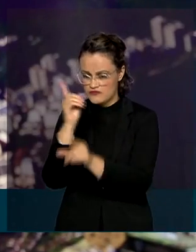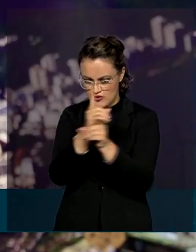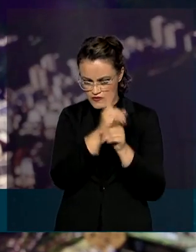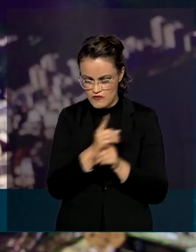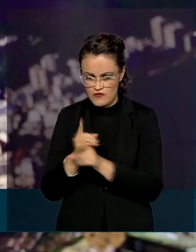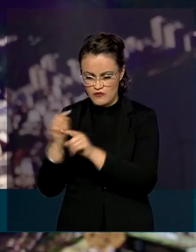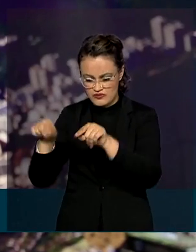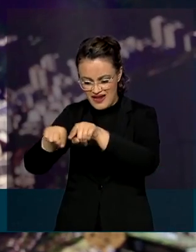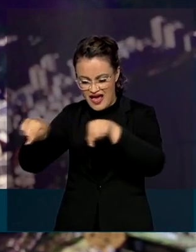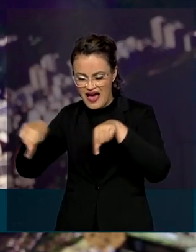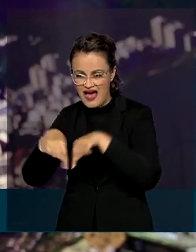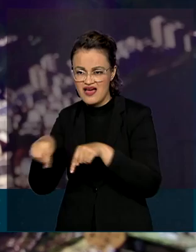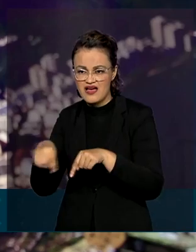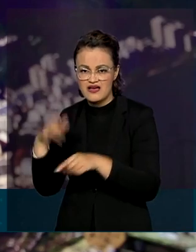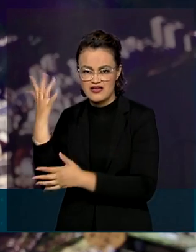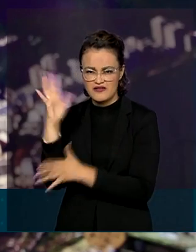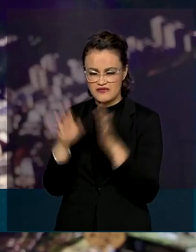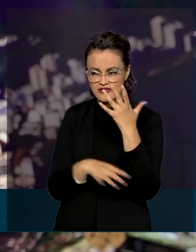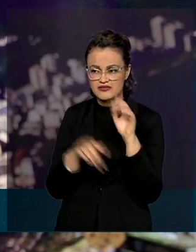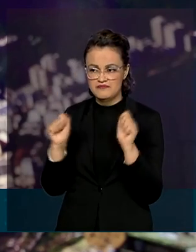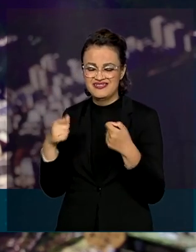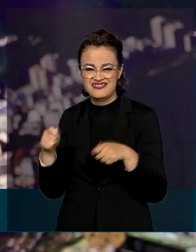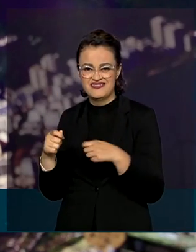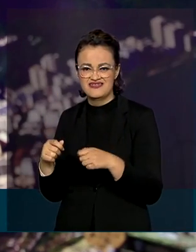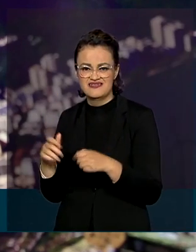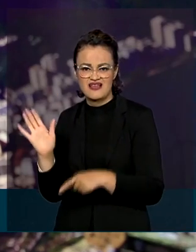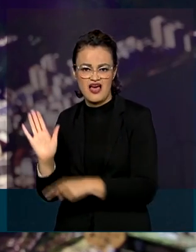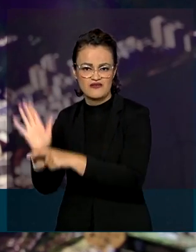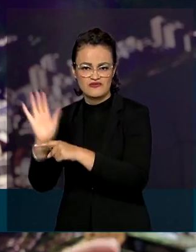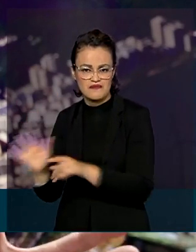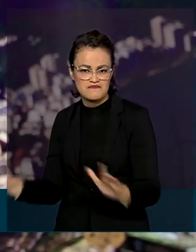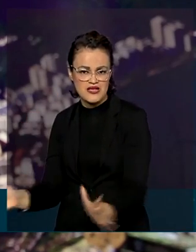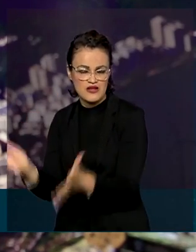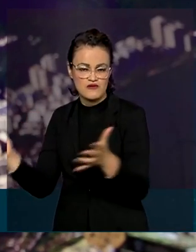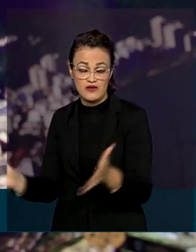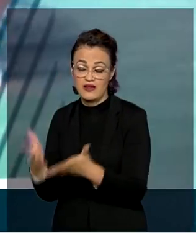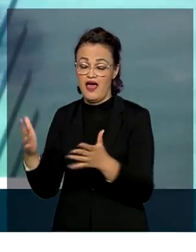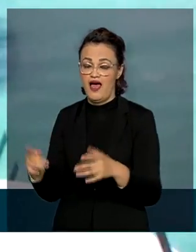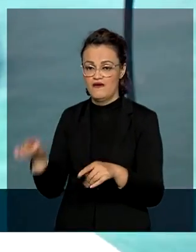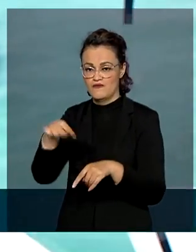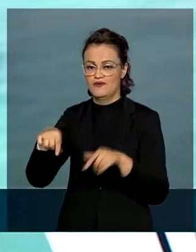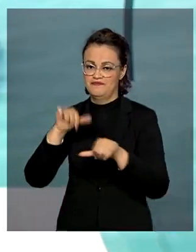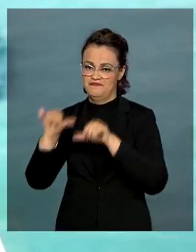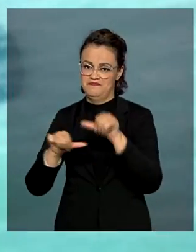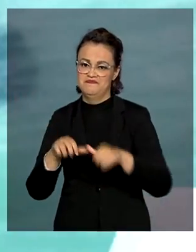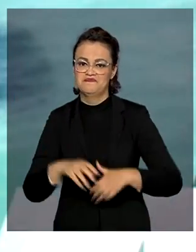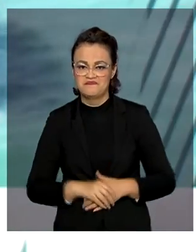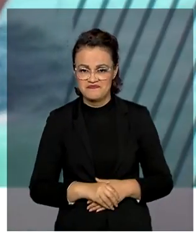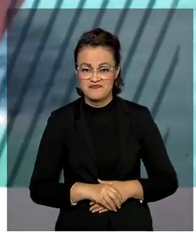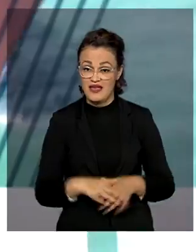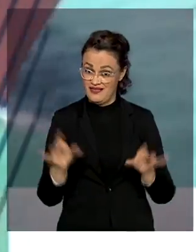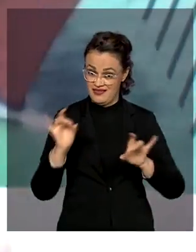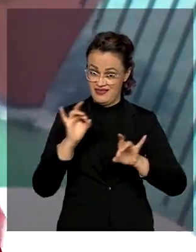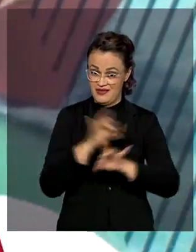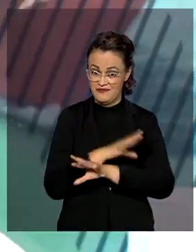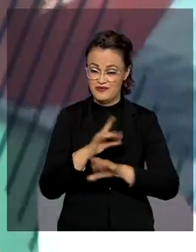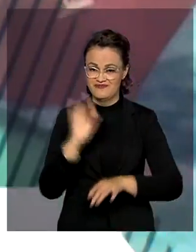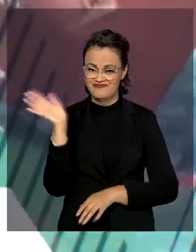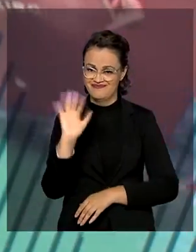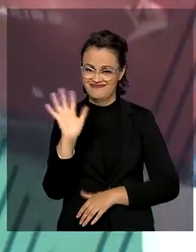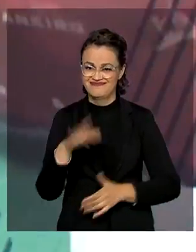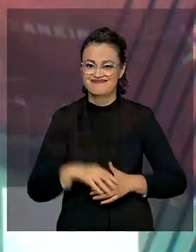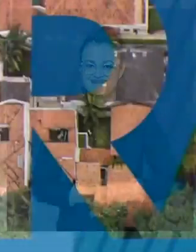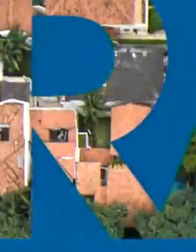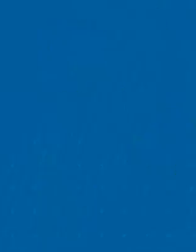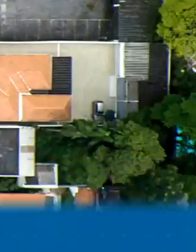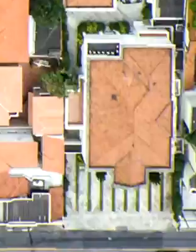identificar locais onde possam haver mais investimentos, esses locais vão ser transformados. A gente termina aqui. Tchau, tchau!